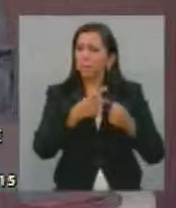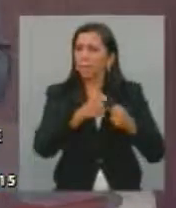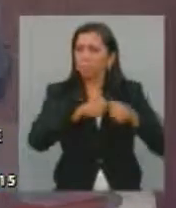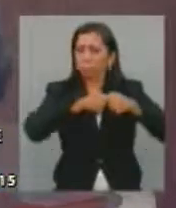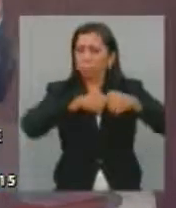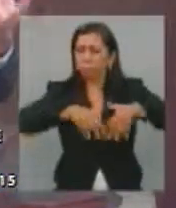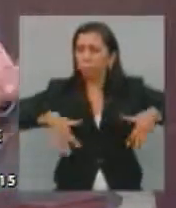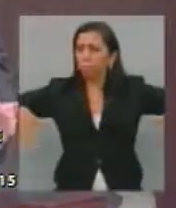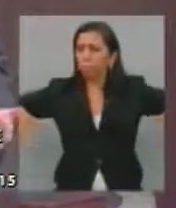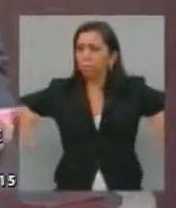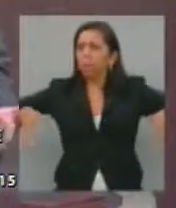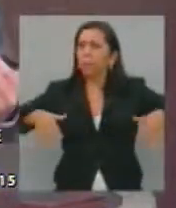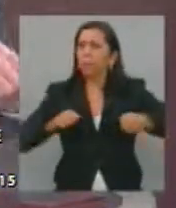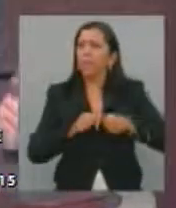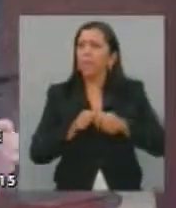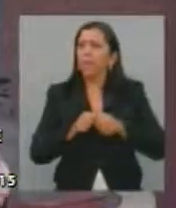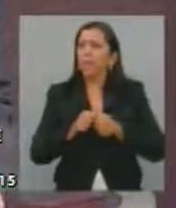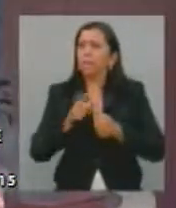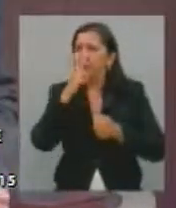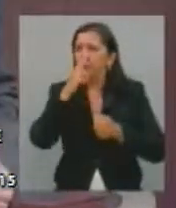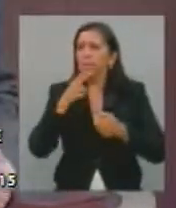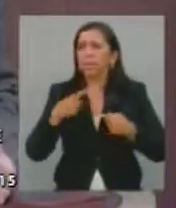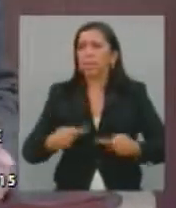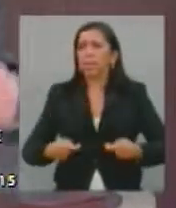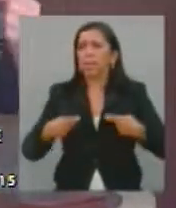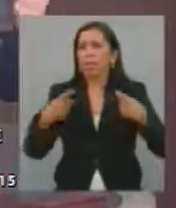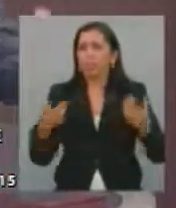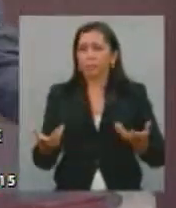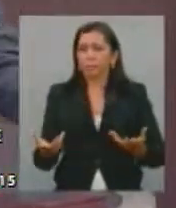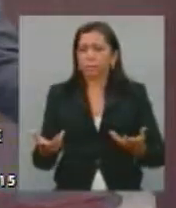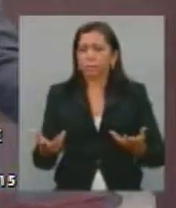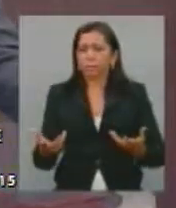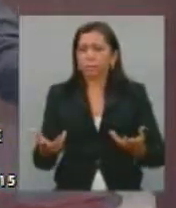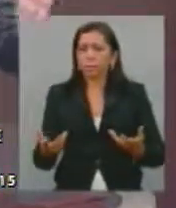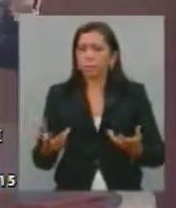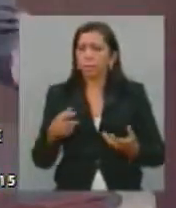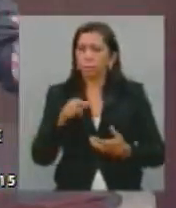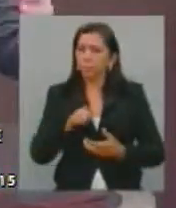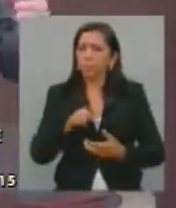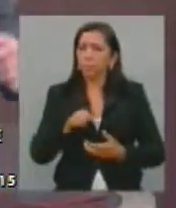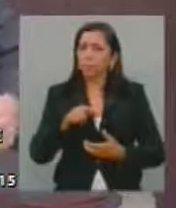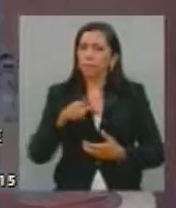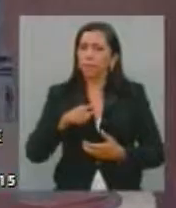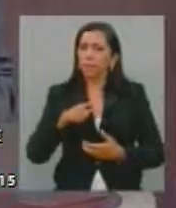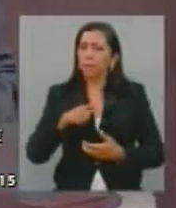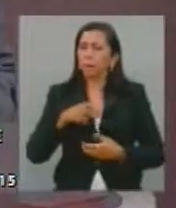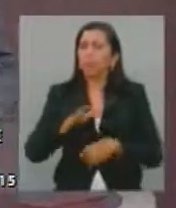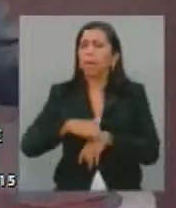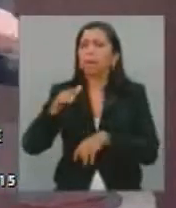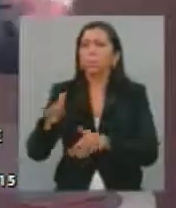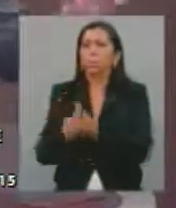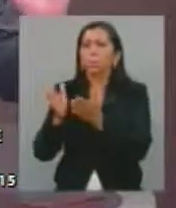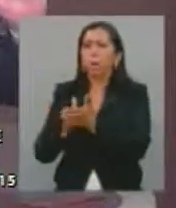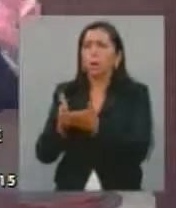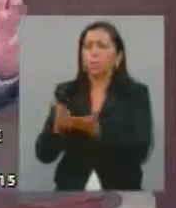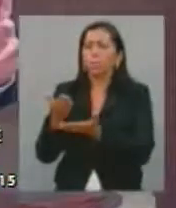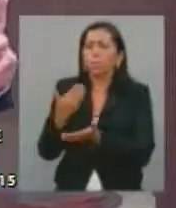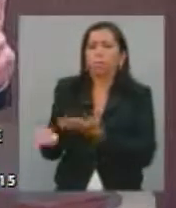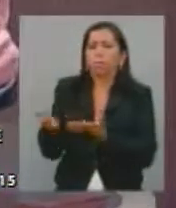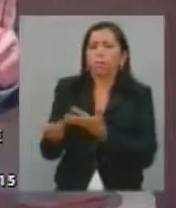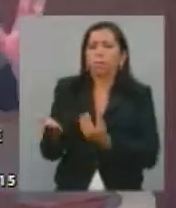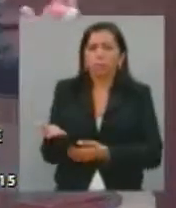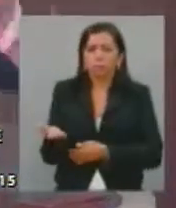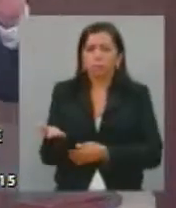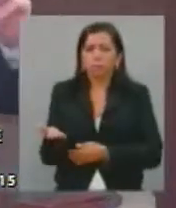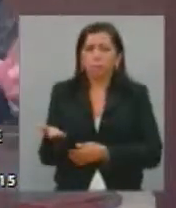produza uma guerra em que os pobres, sobretudo, são os apenados. Independentemente do que tenha